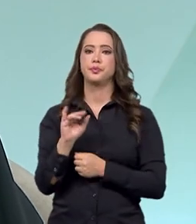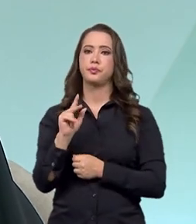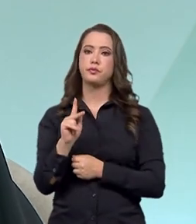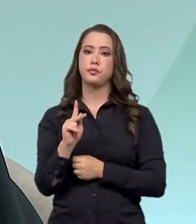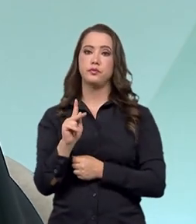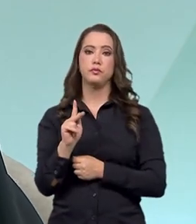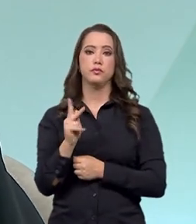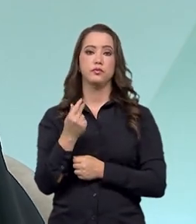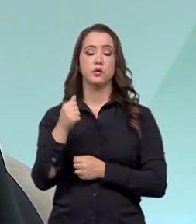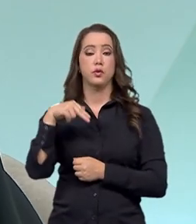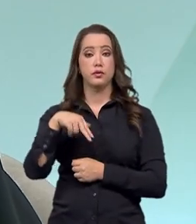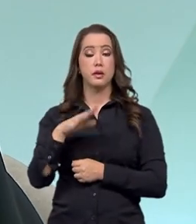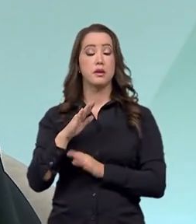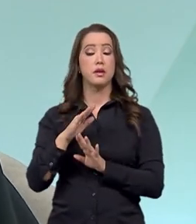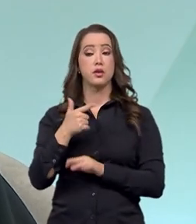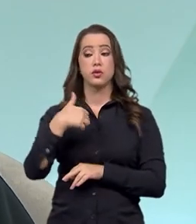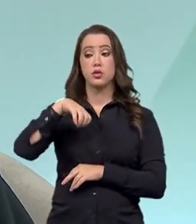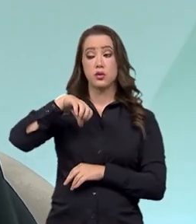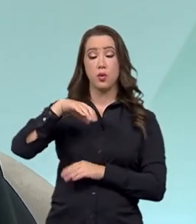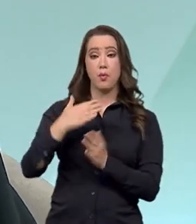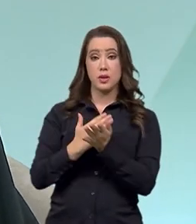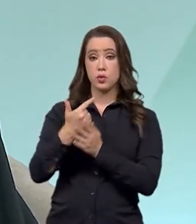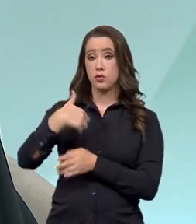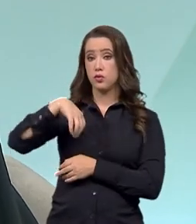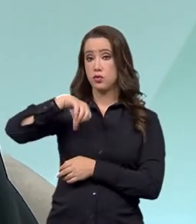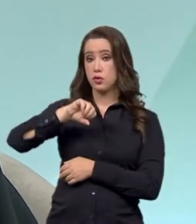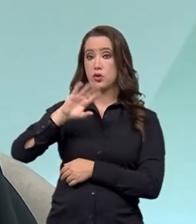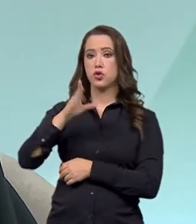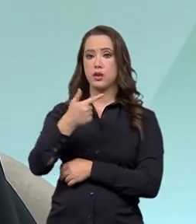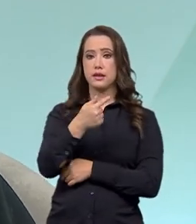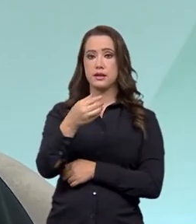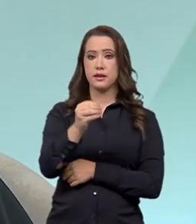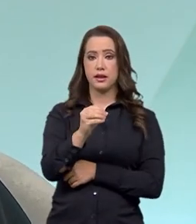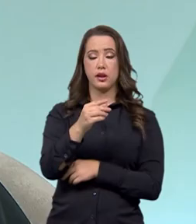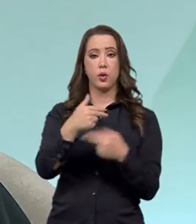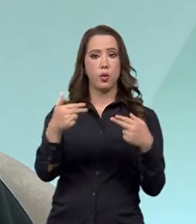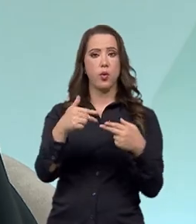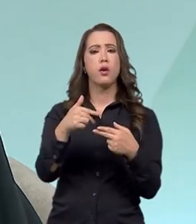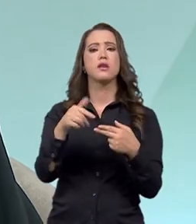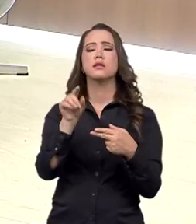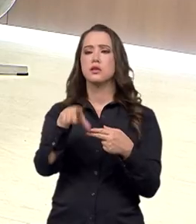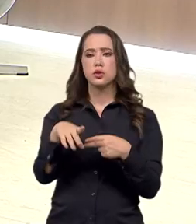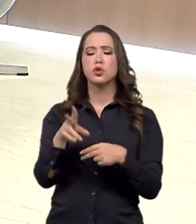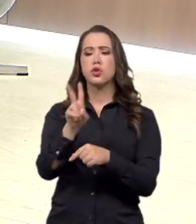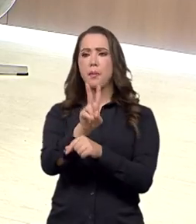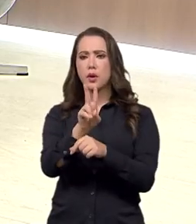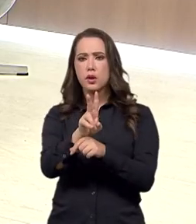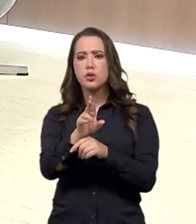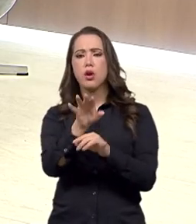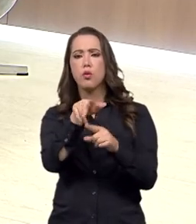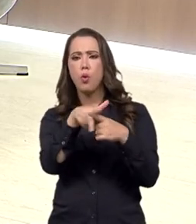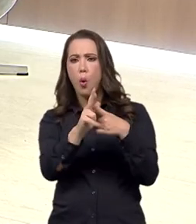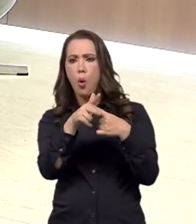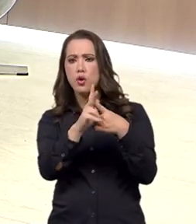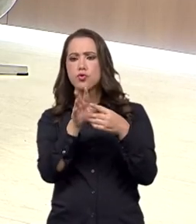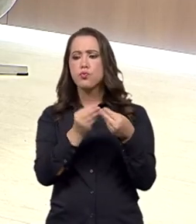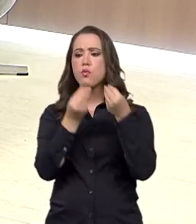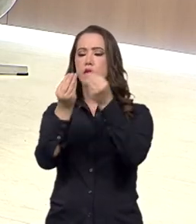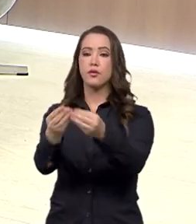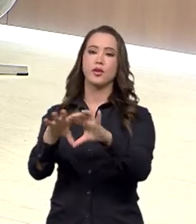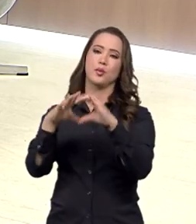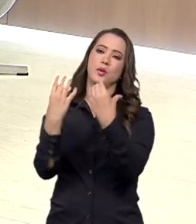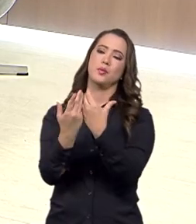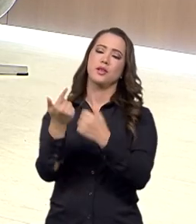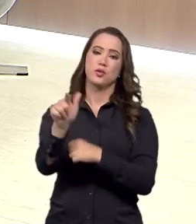desde 2019, mais de 70 bens devolvidos à comunidade, totalmente restaurados. E foram 290 milhões